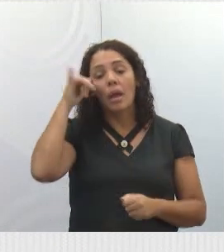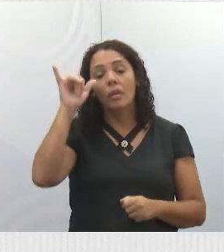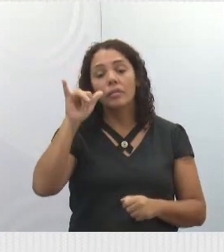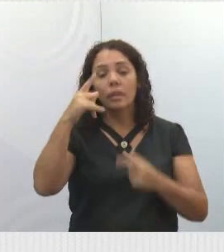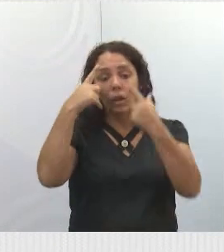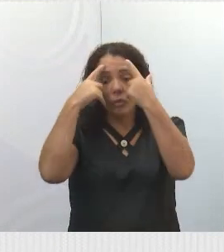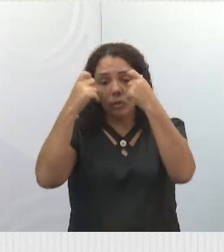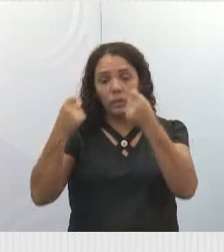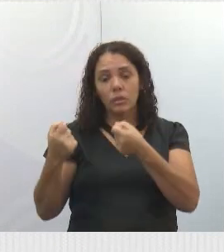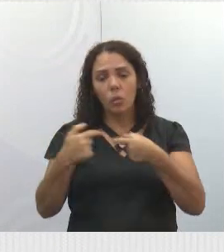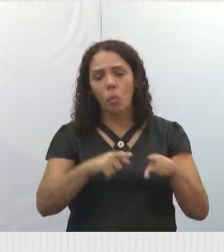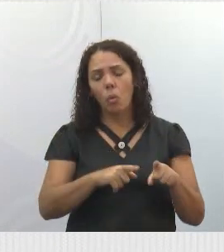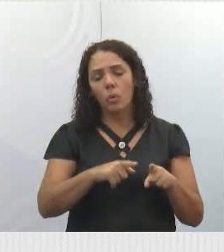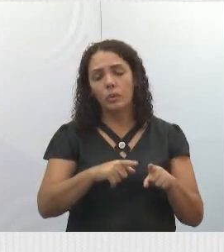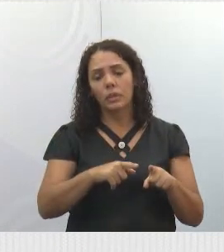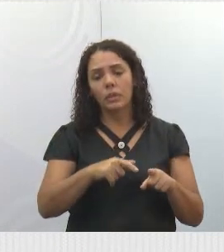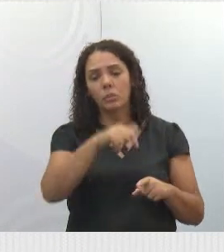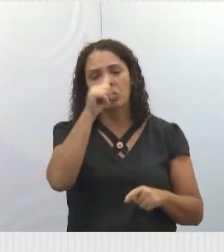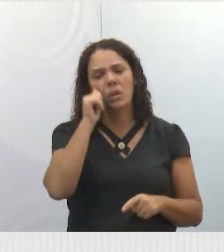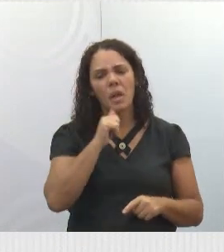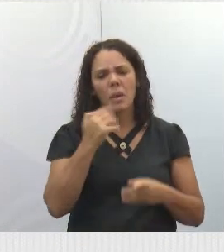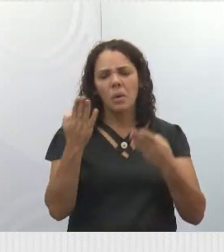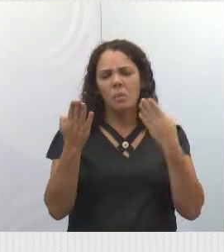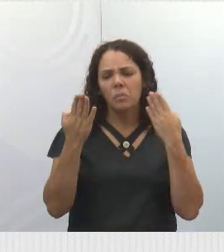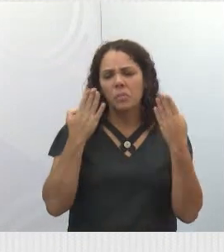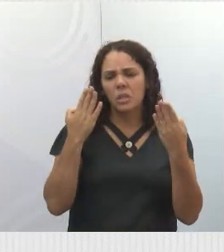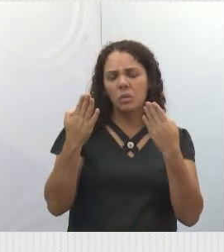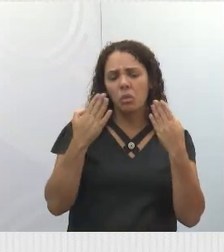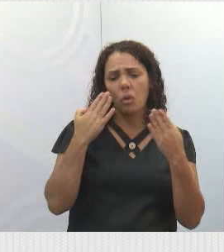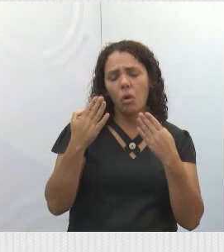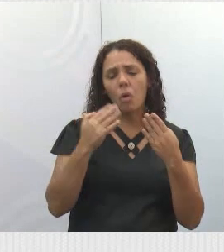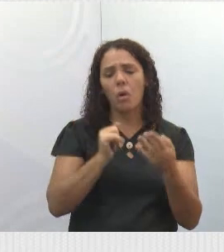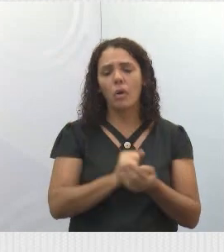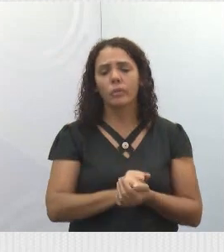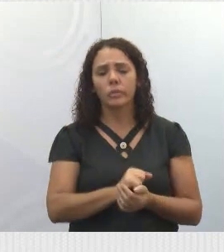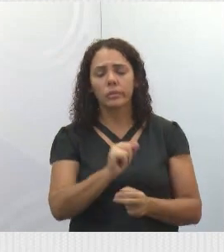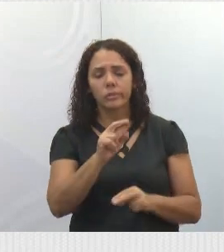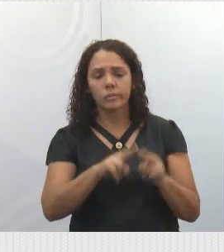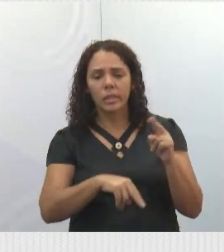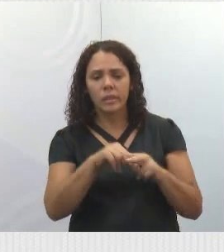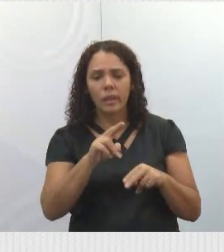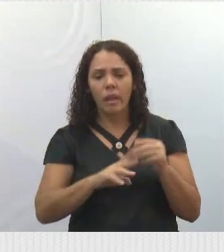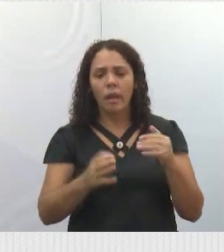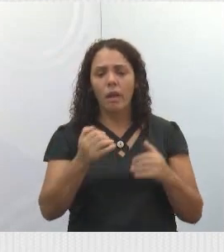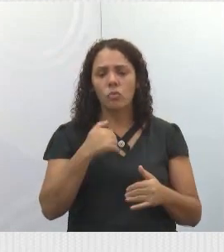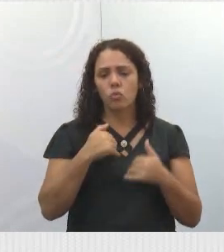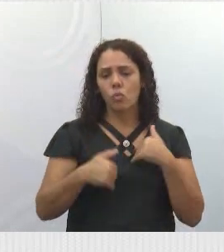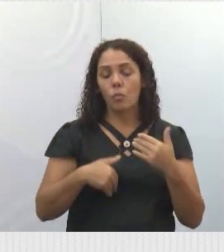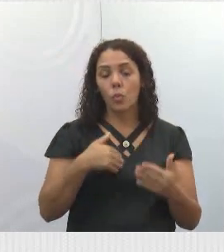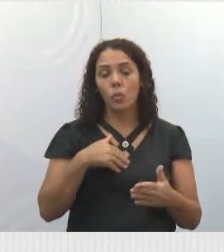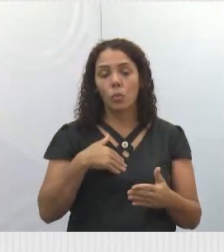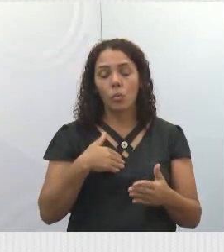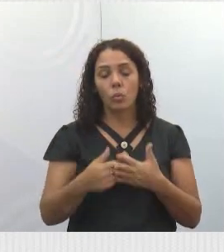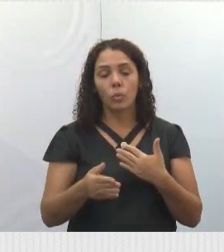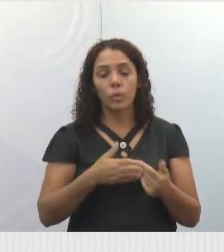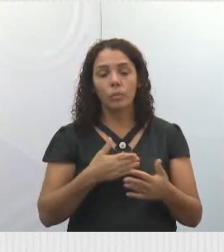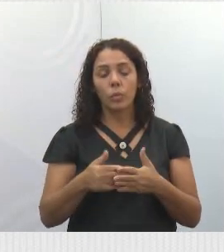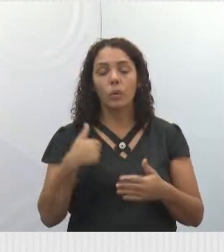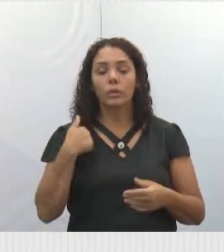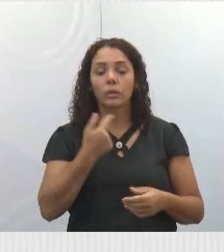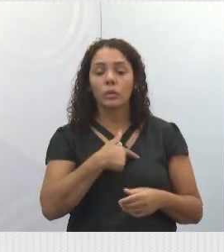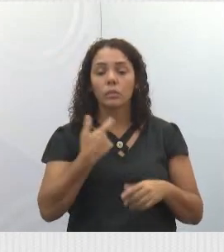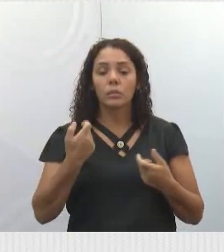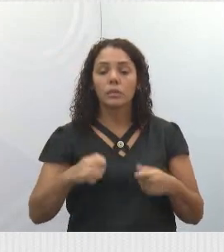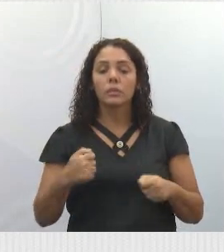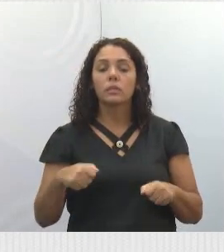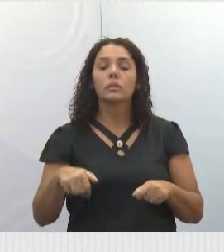psicológica, seja ela patrimonial, seja ela física, qualquer tipo de violência. Nós precisamos ter um